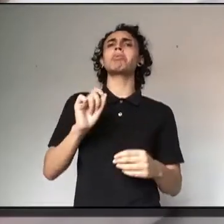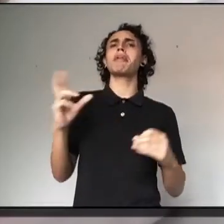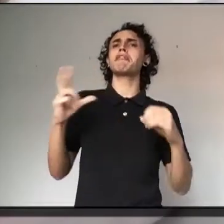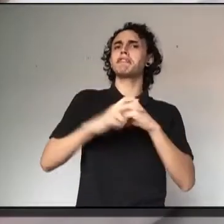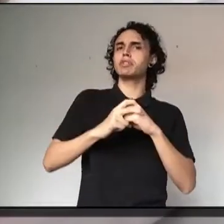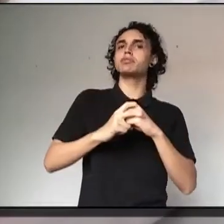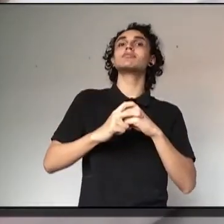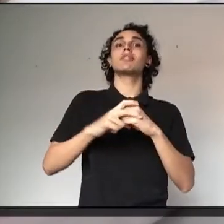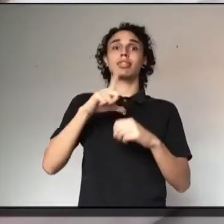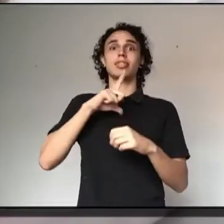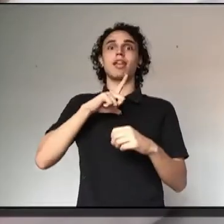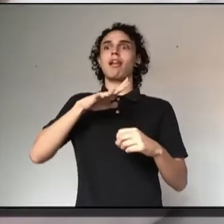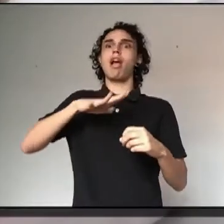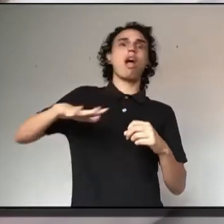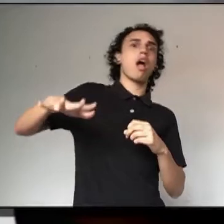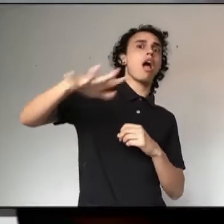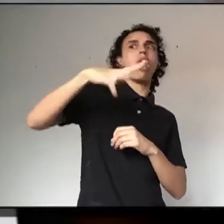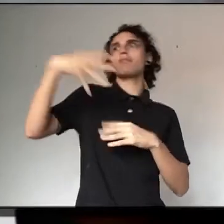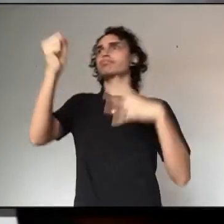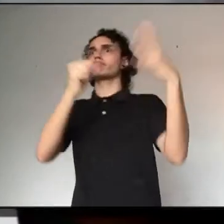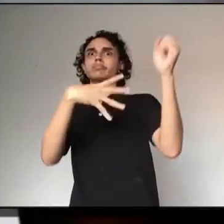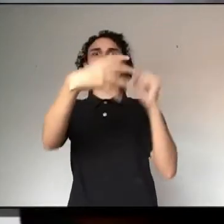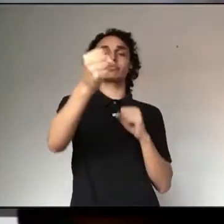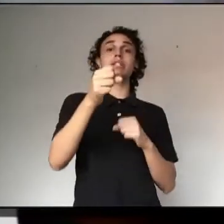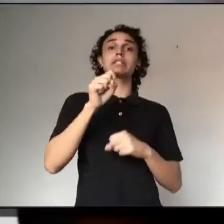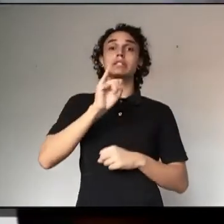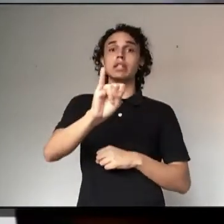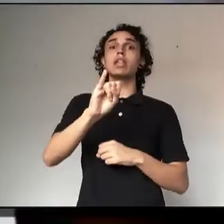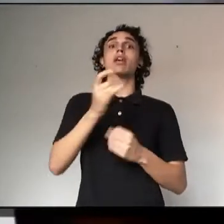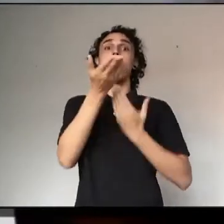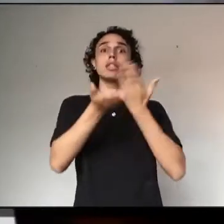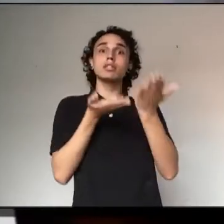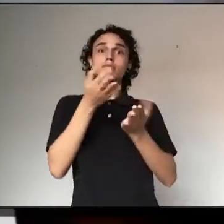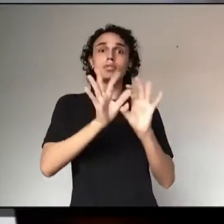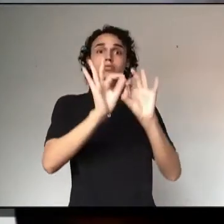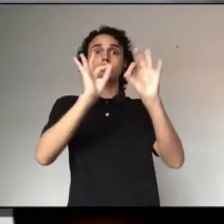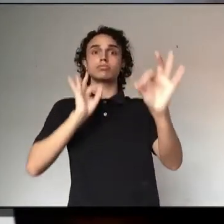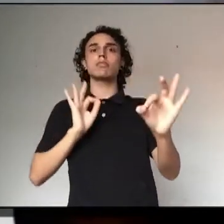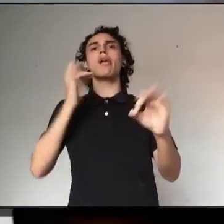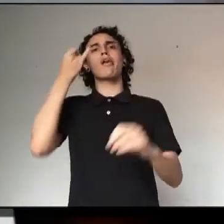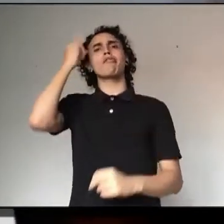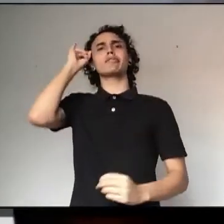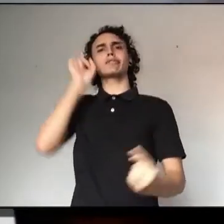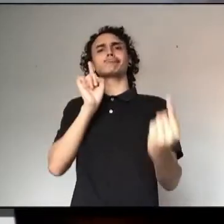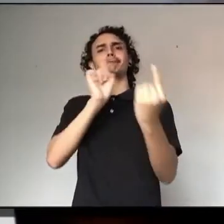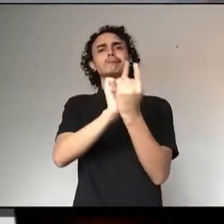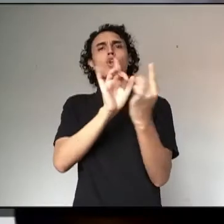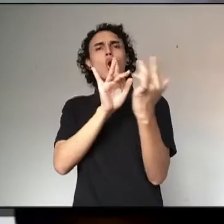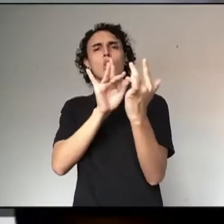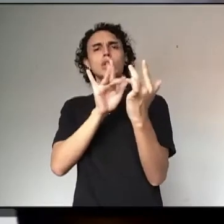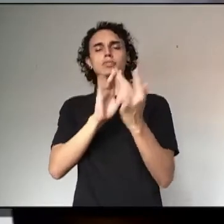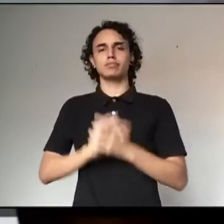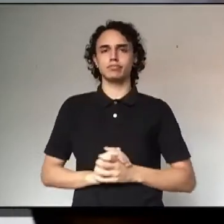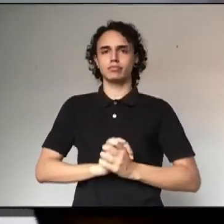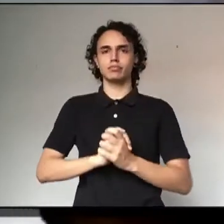de um vírus que contamina o ambiente. Então, quando você tem esse atendimento remoto, você está evitando esse contato presencial,